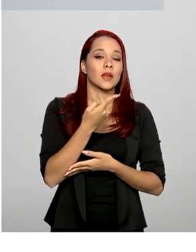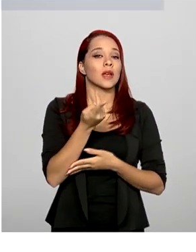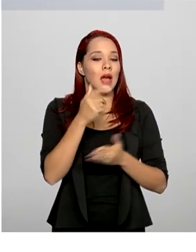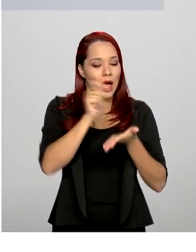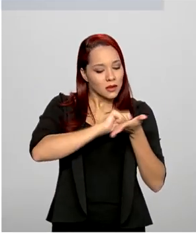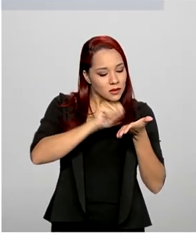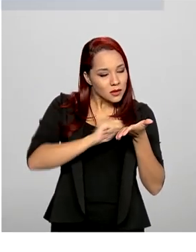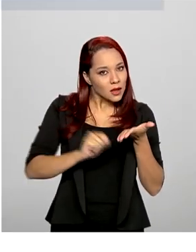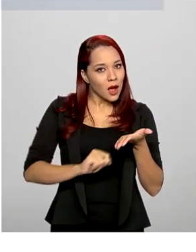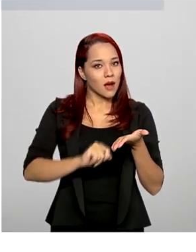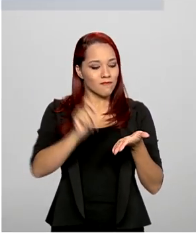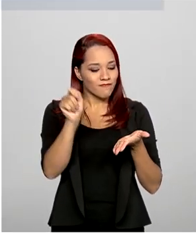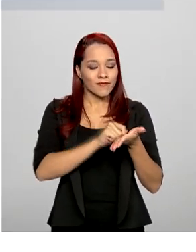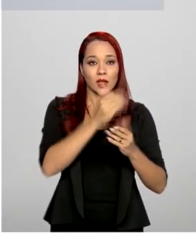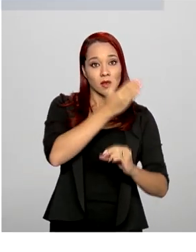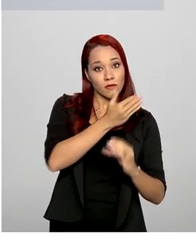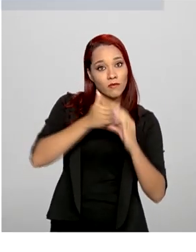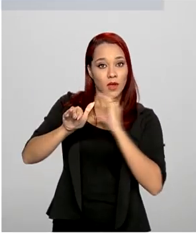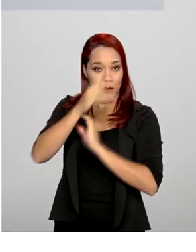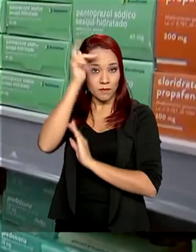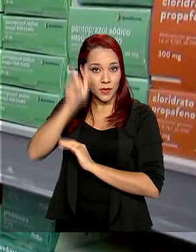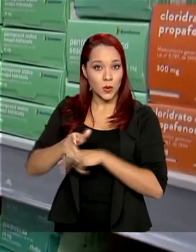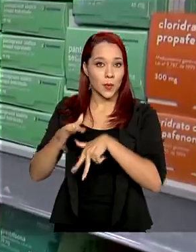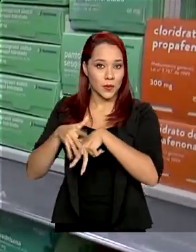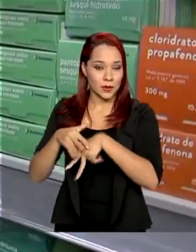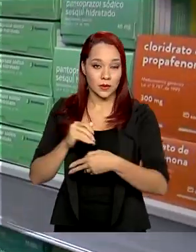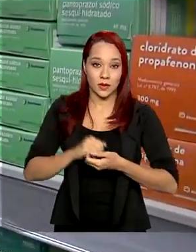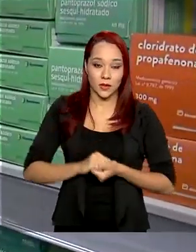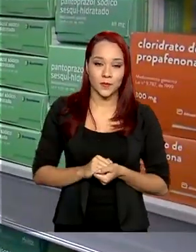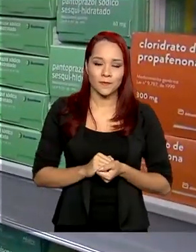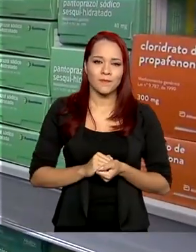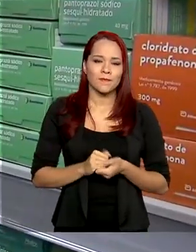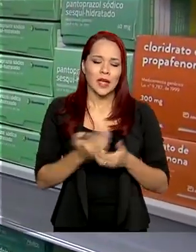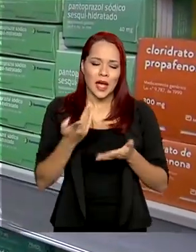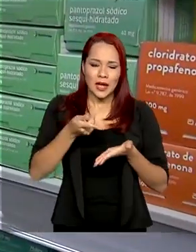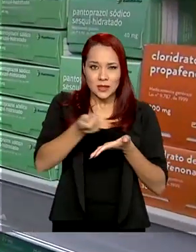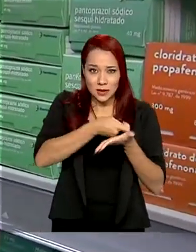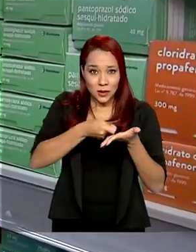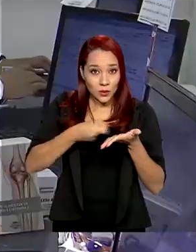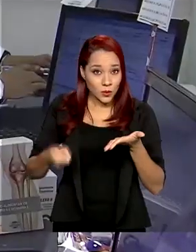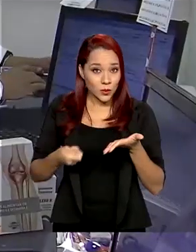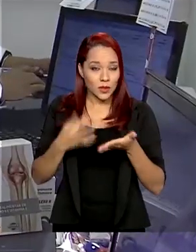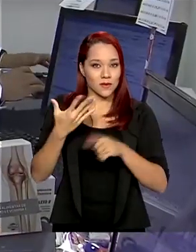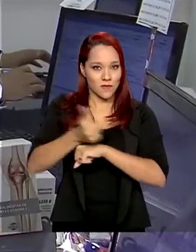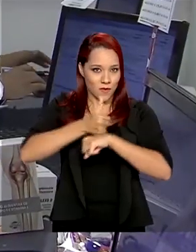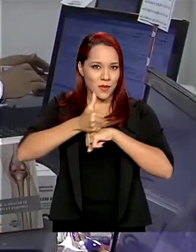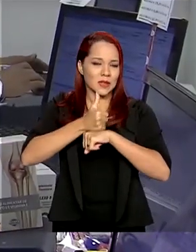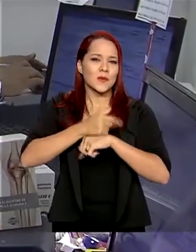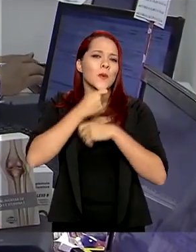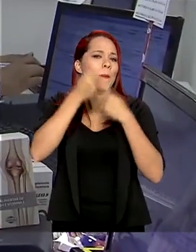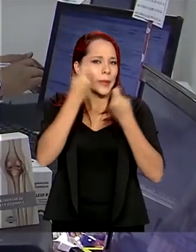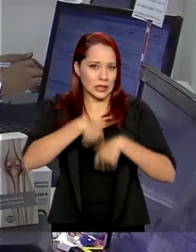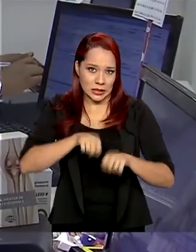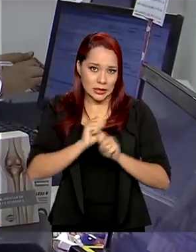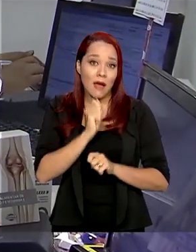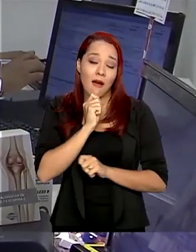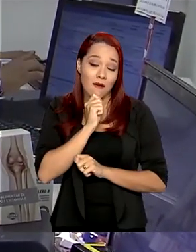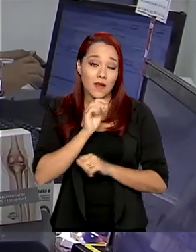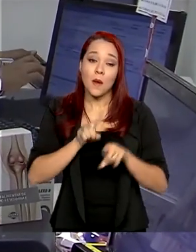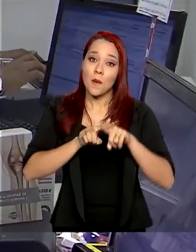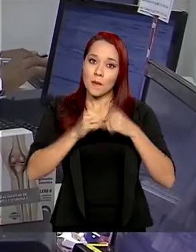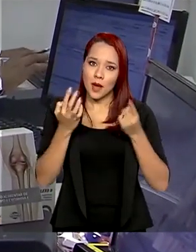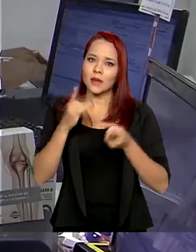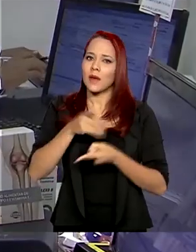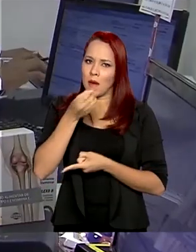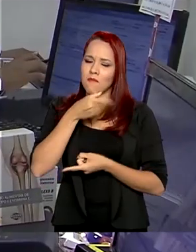assinar digitalmente e enviar ao paciente. Por enquanto, a assinatura eletrônica do farmacêutico não é exigida, mas